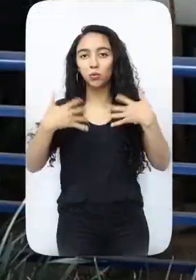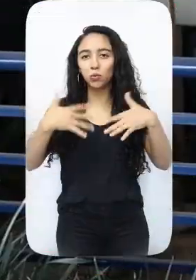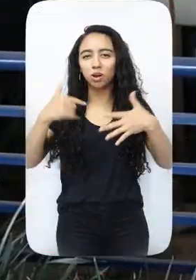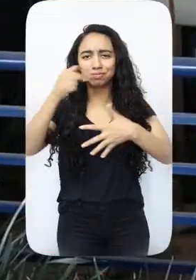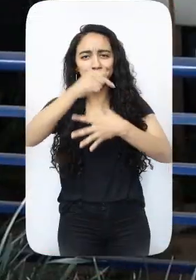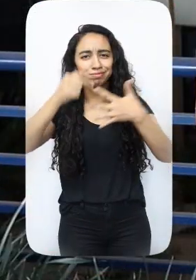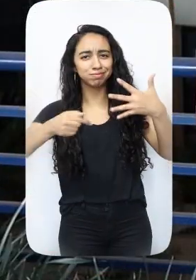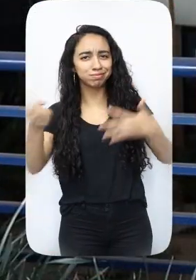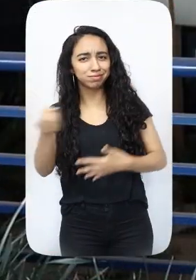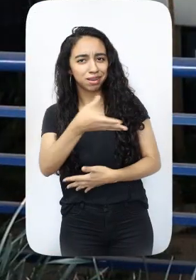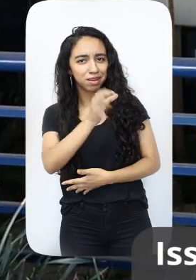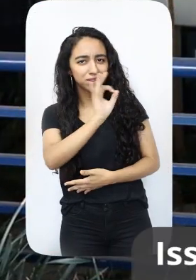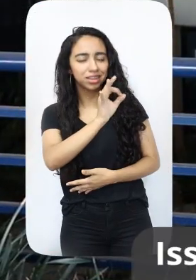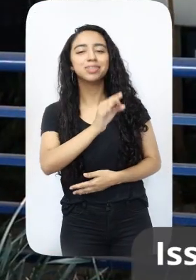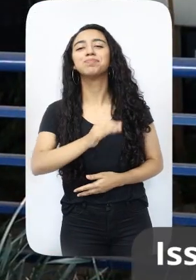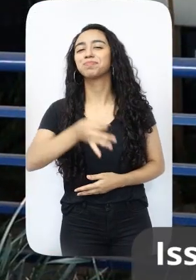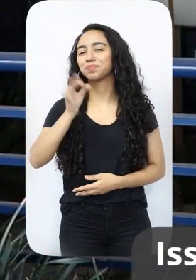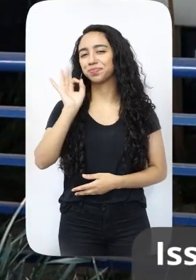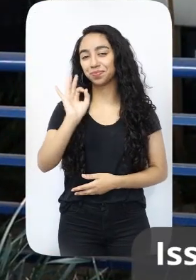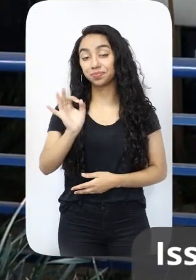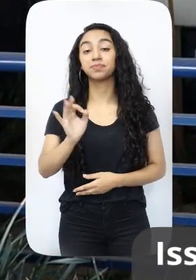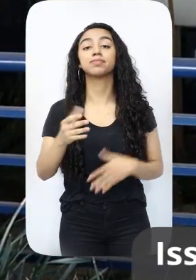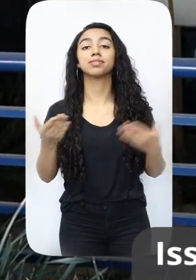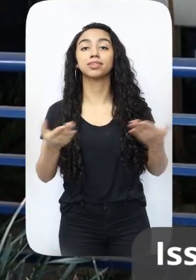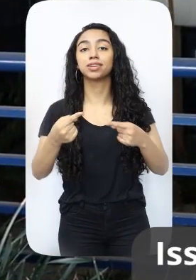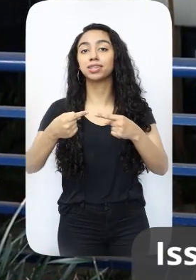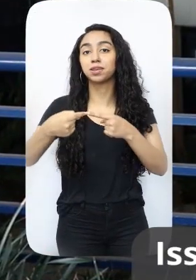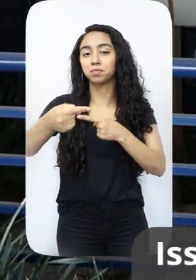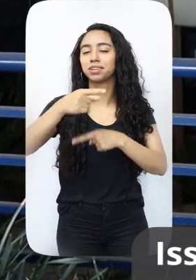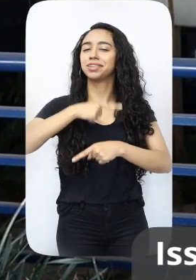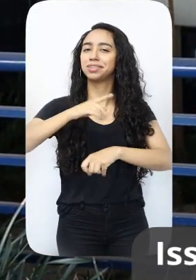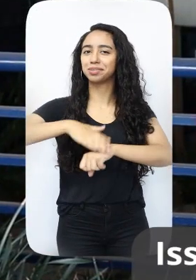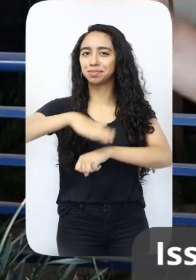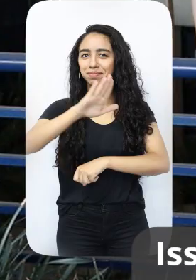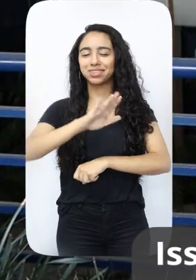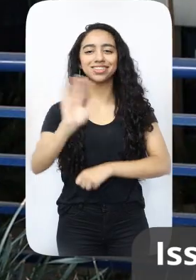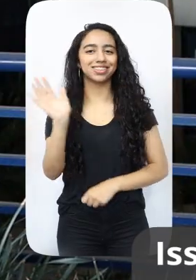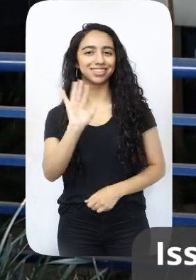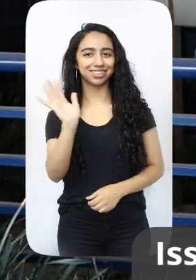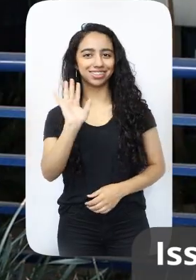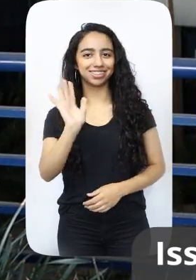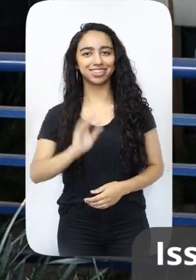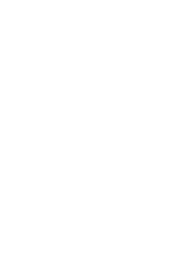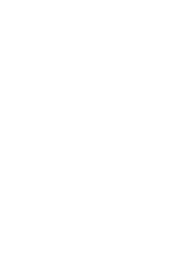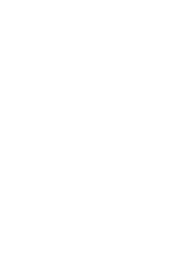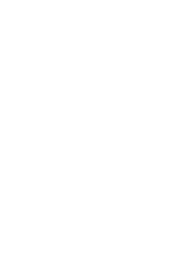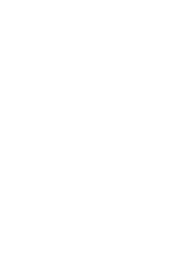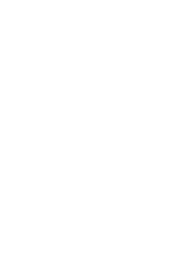Muita novidade, não é mesmo? É isso mesmo, Dani! E semana que vem tem muito mais! Tchau!